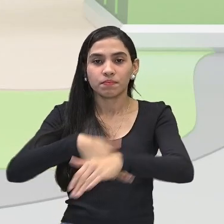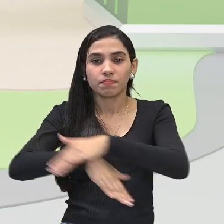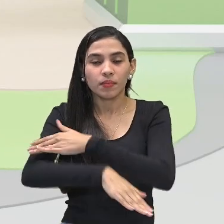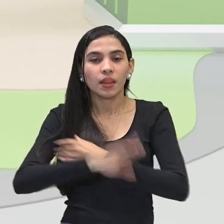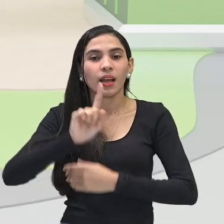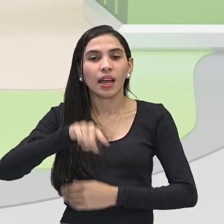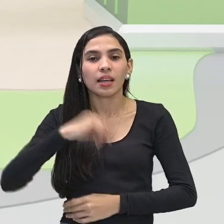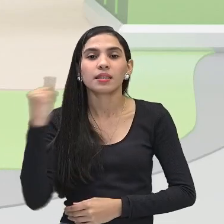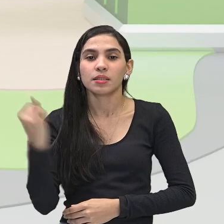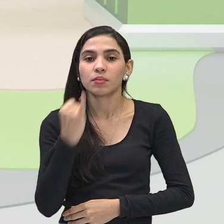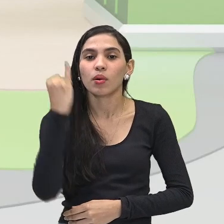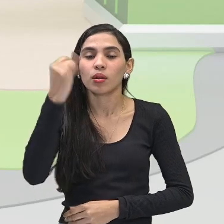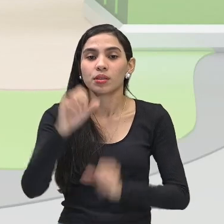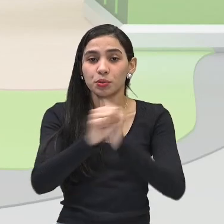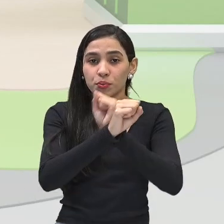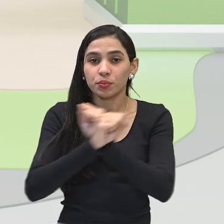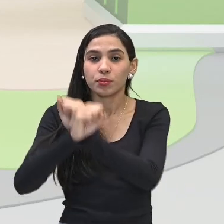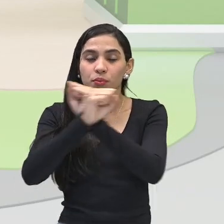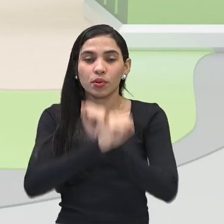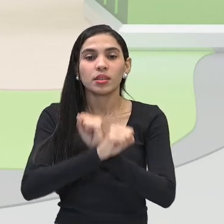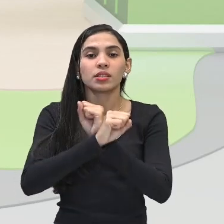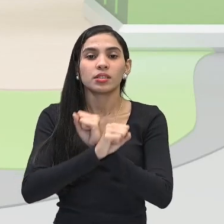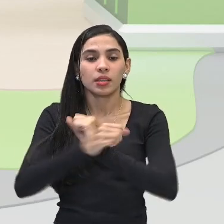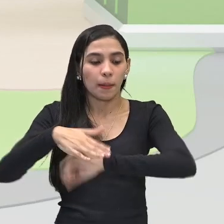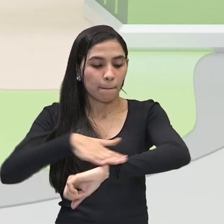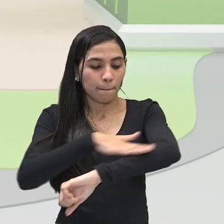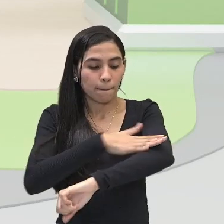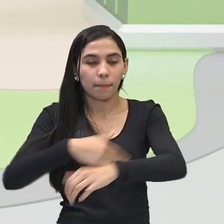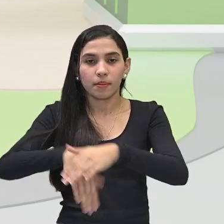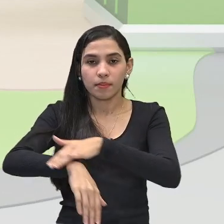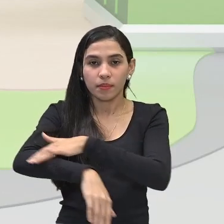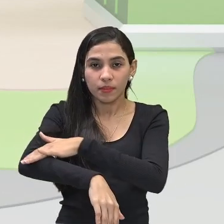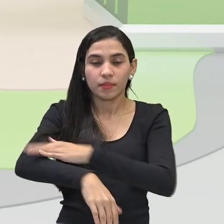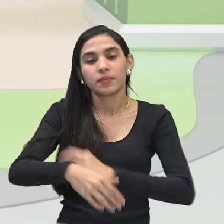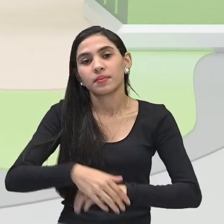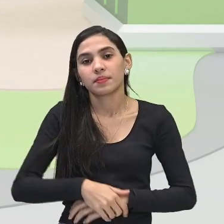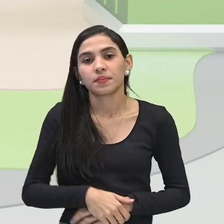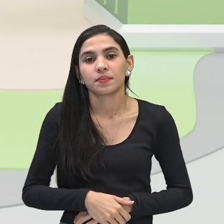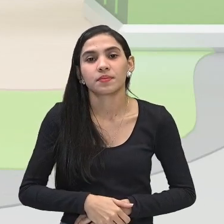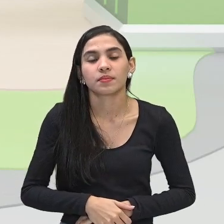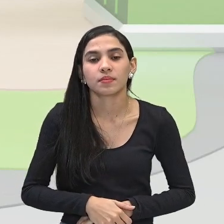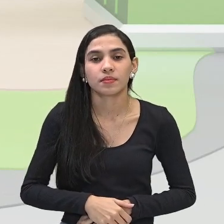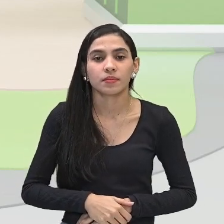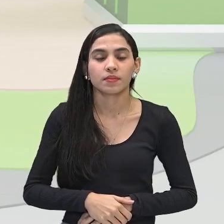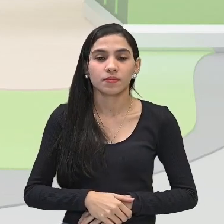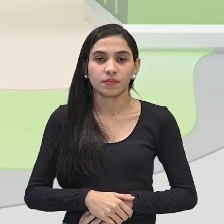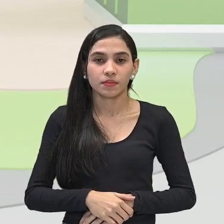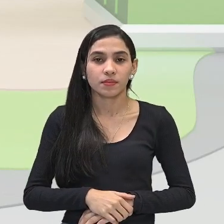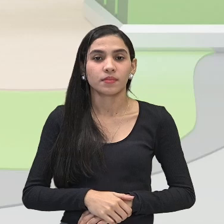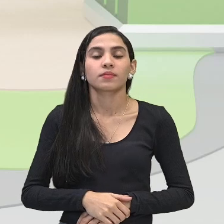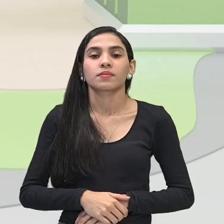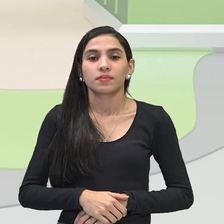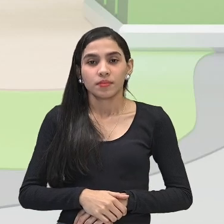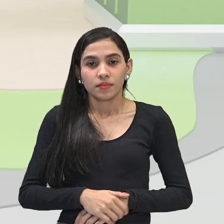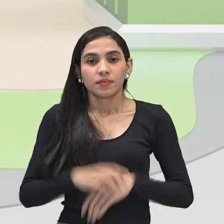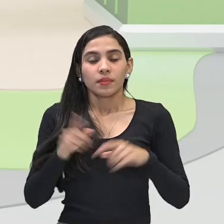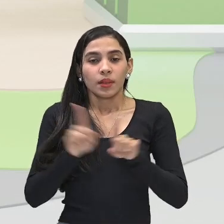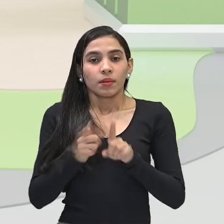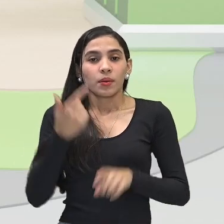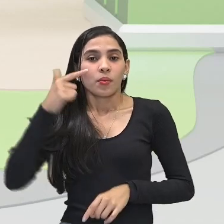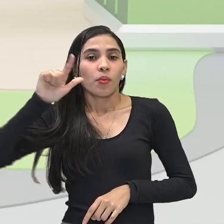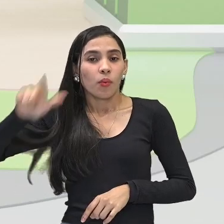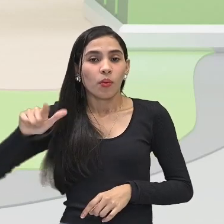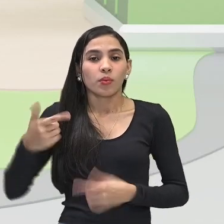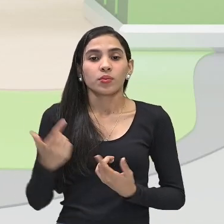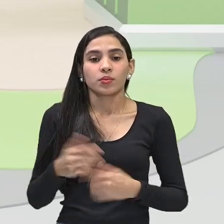proteger a pele dos raios ultravioletas. Então, um outro tópico aí, né, que nós estamos vendo,